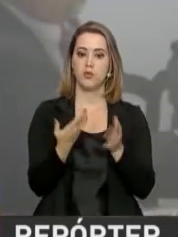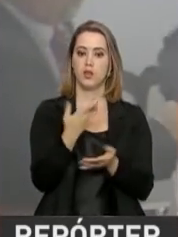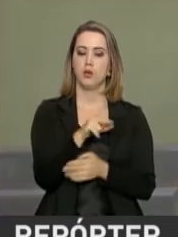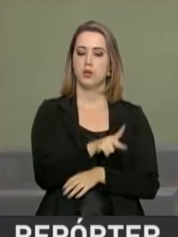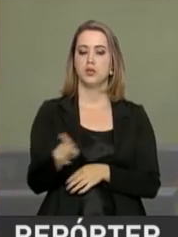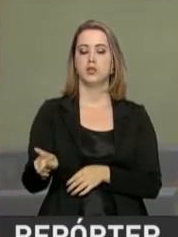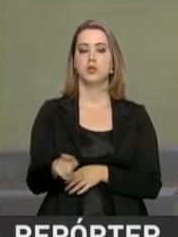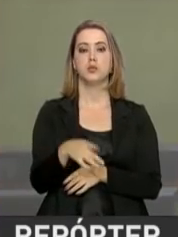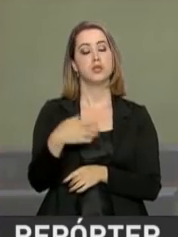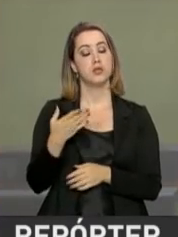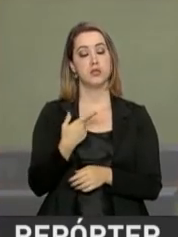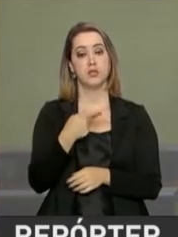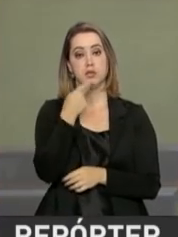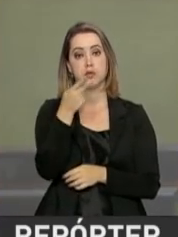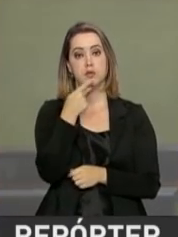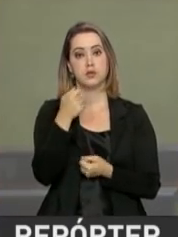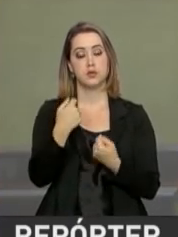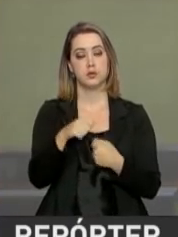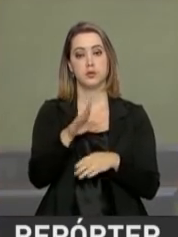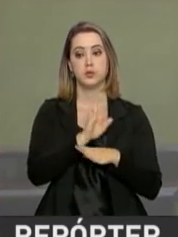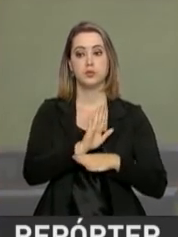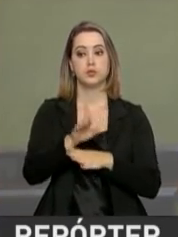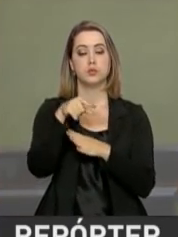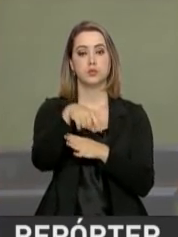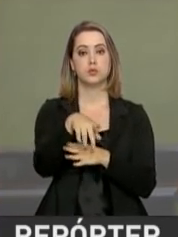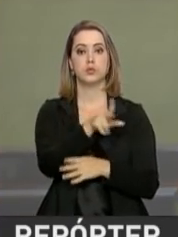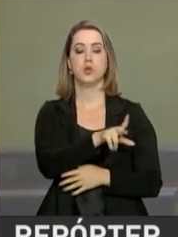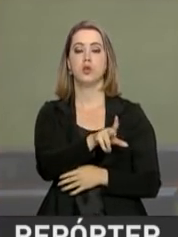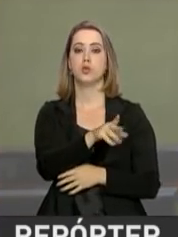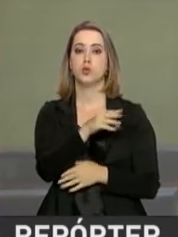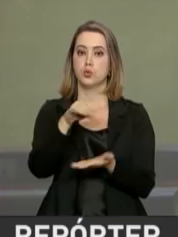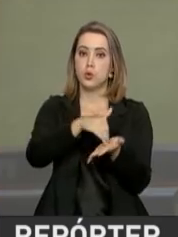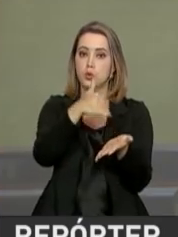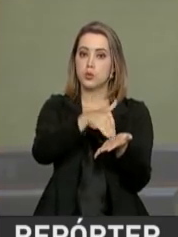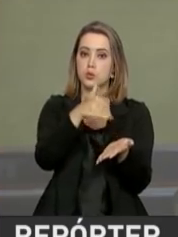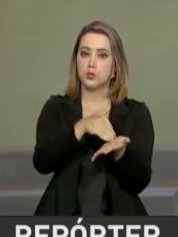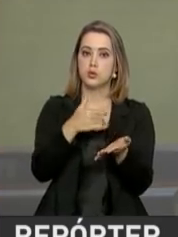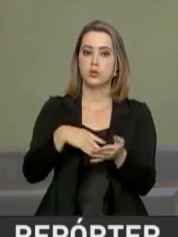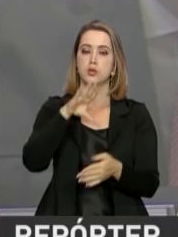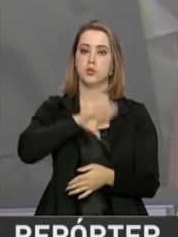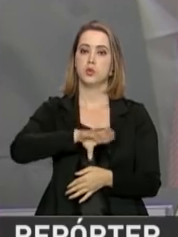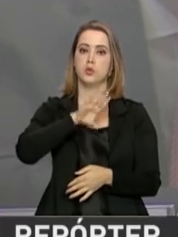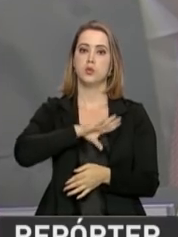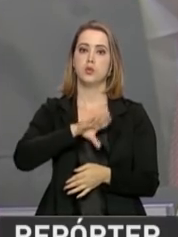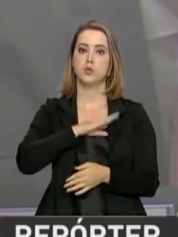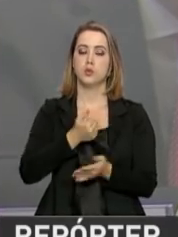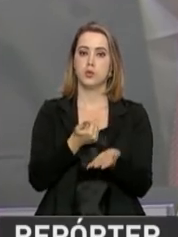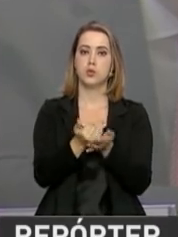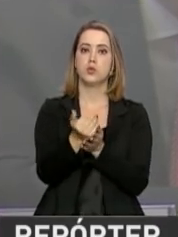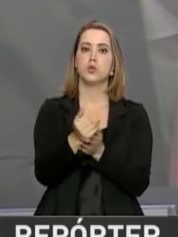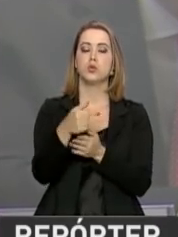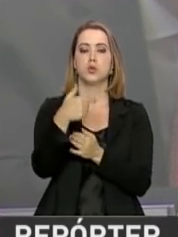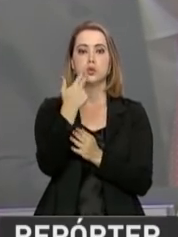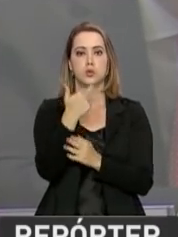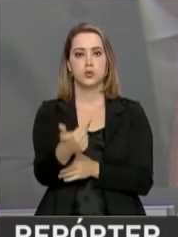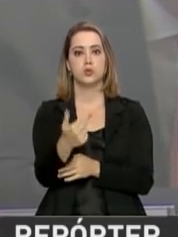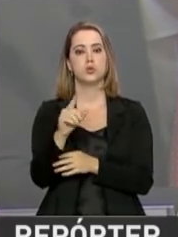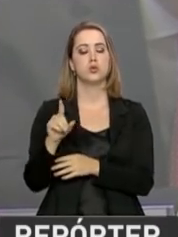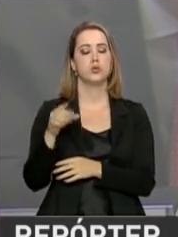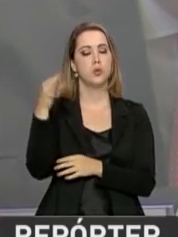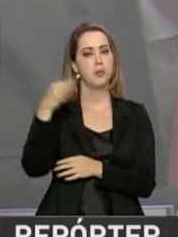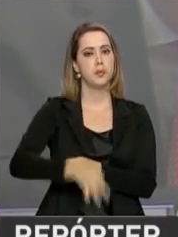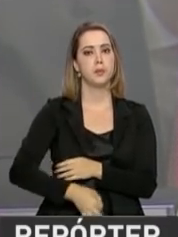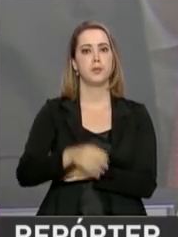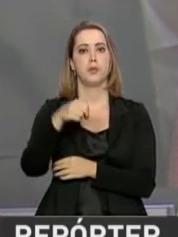Temer disse contar com a atuação de Guterres para que a língua portuguesa se torne uma das línguas oficiais das Nações Unidas. Temer também